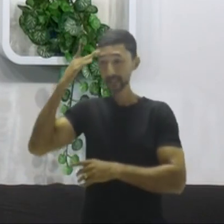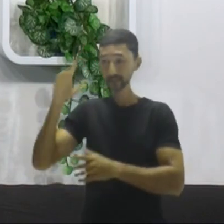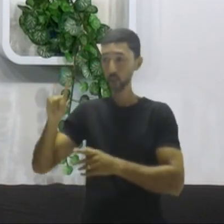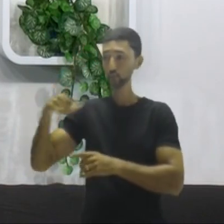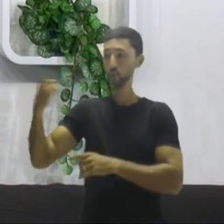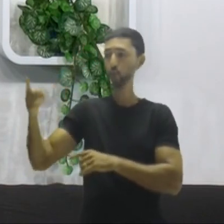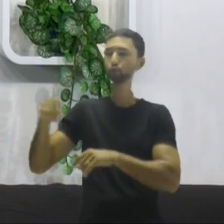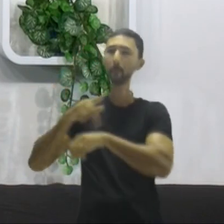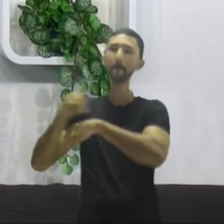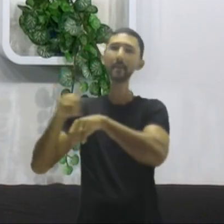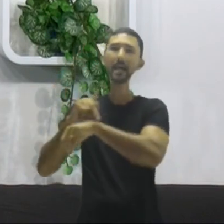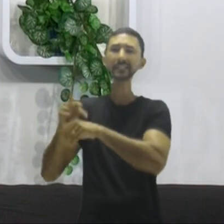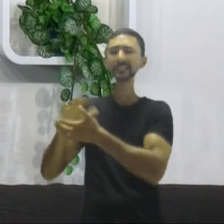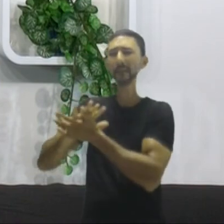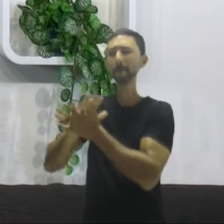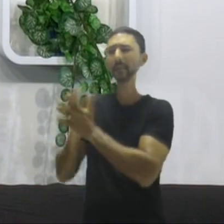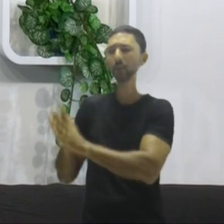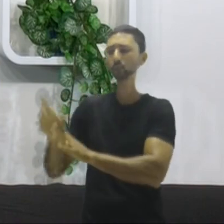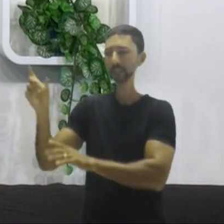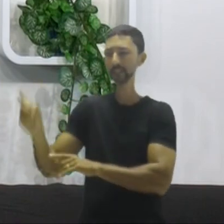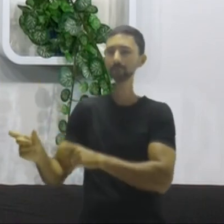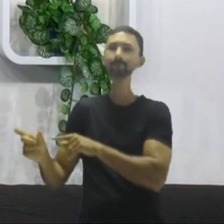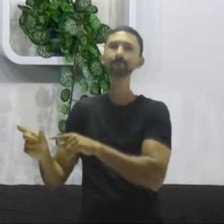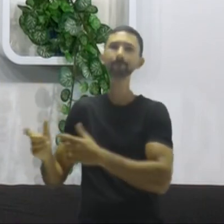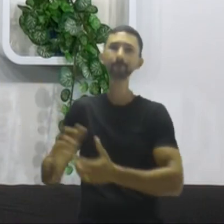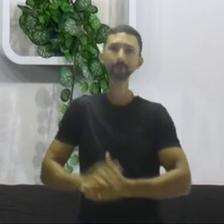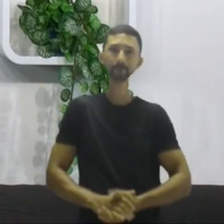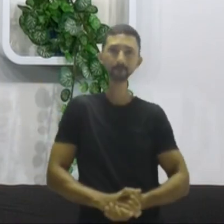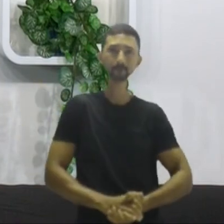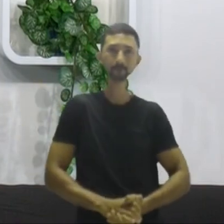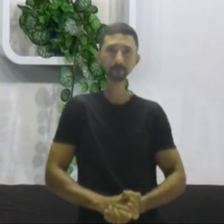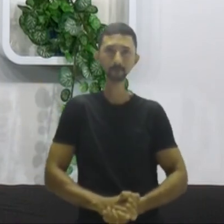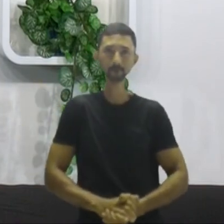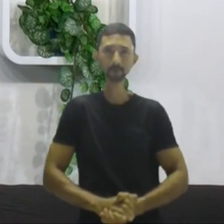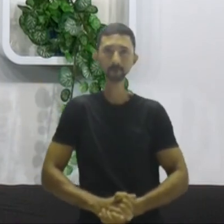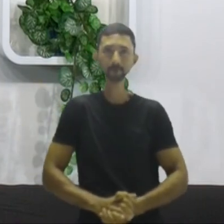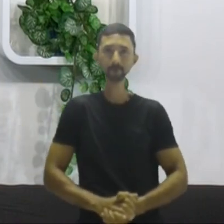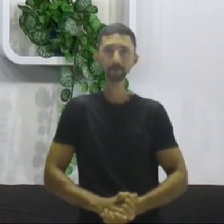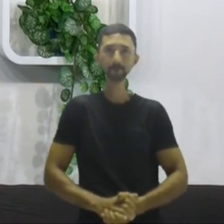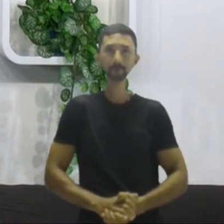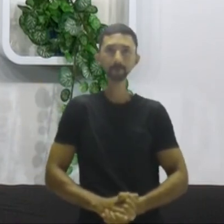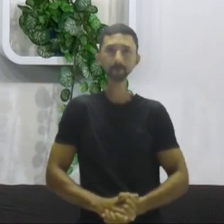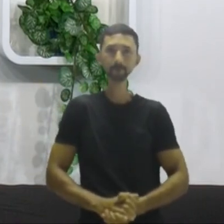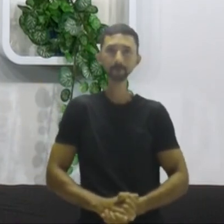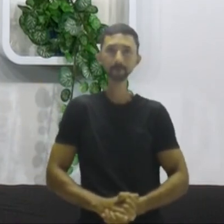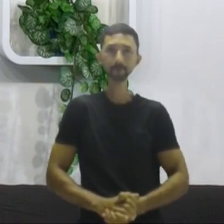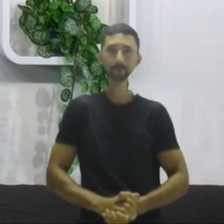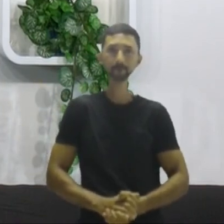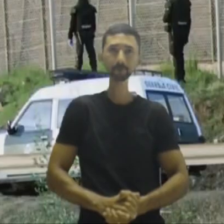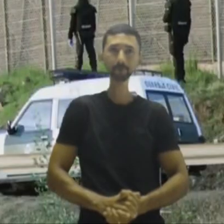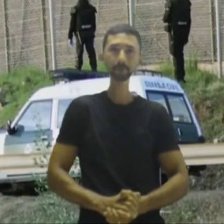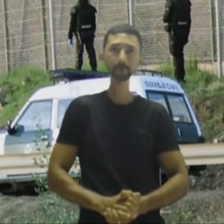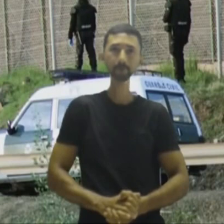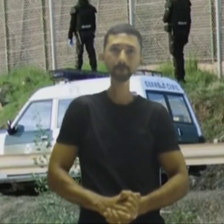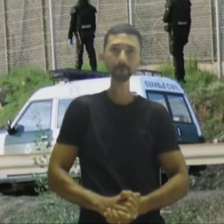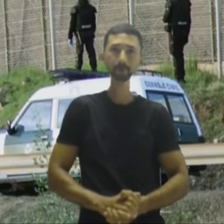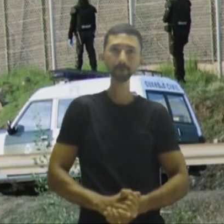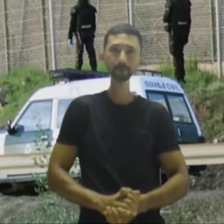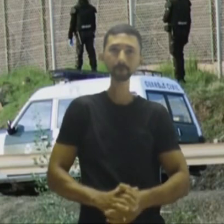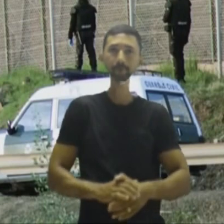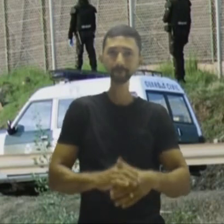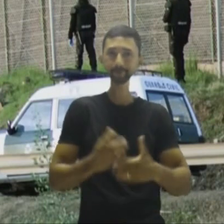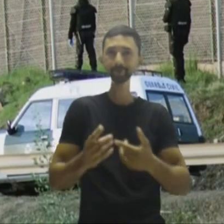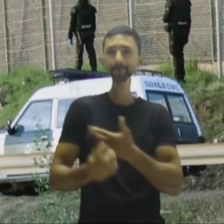migrante. Preconceito ao migrante, tá ok? E eu vou aqui mais uma imagem da